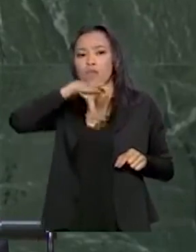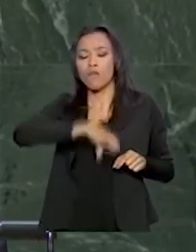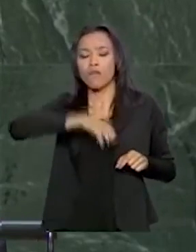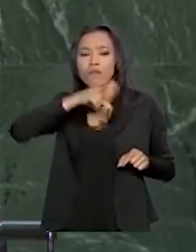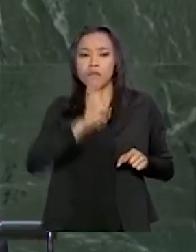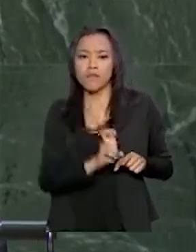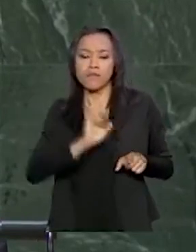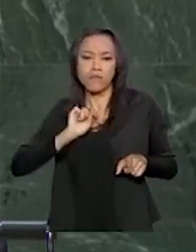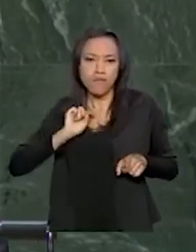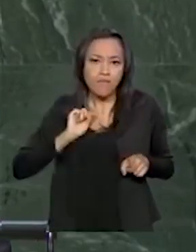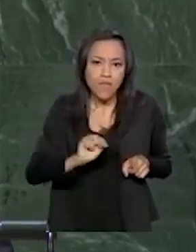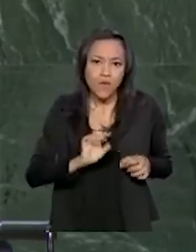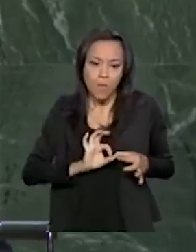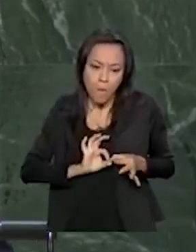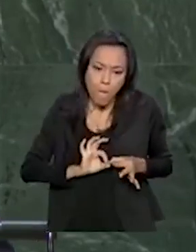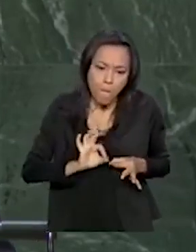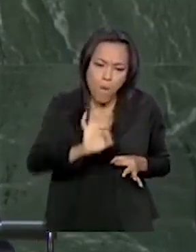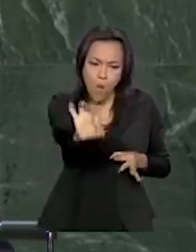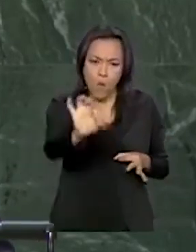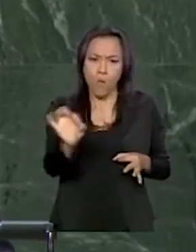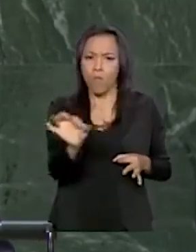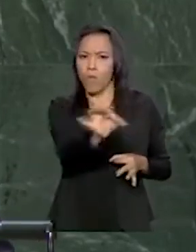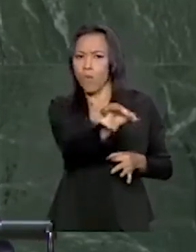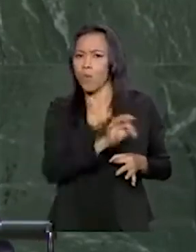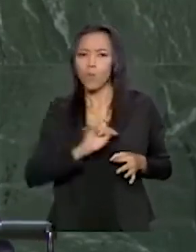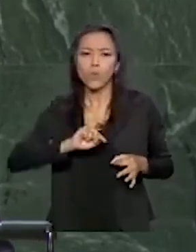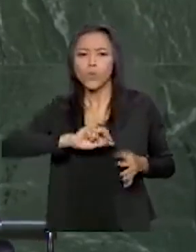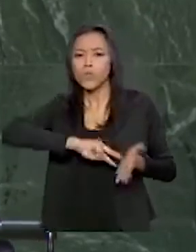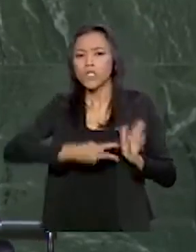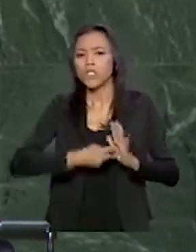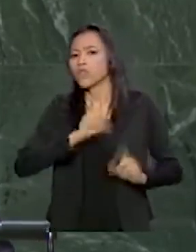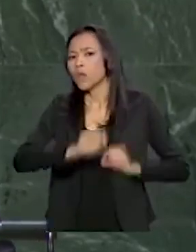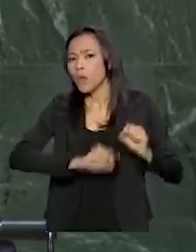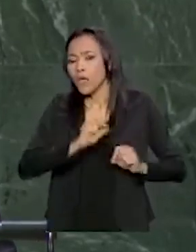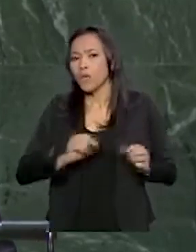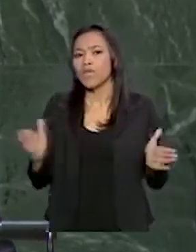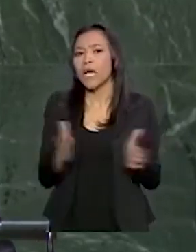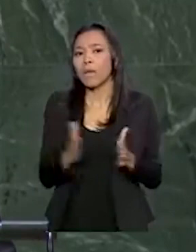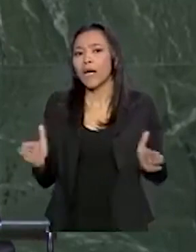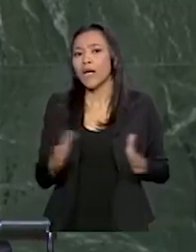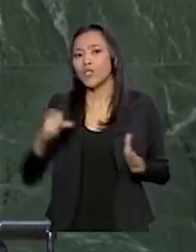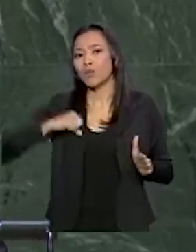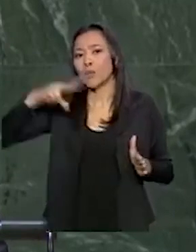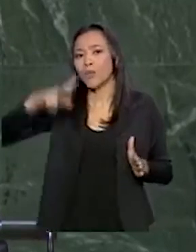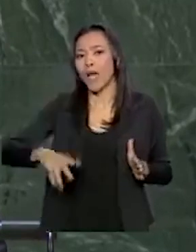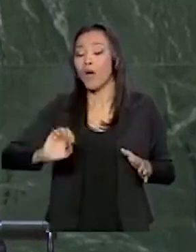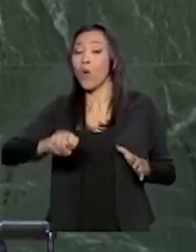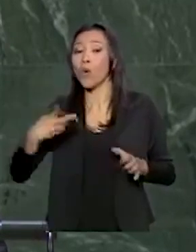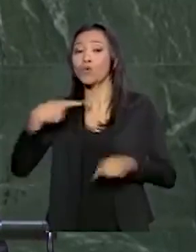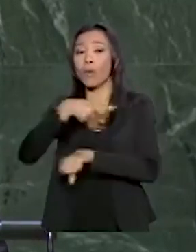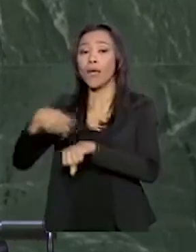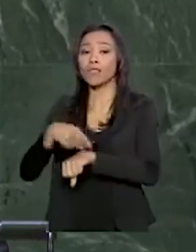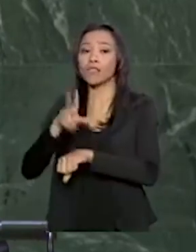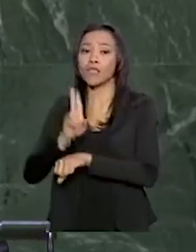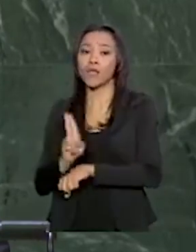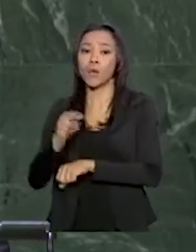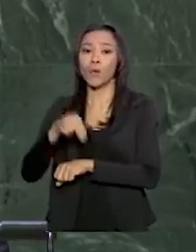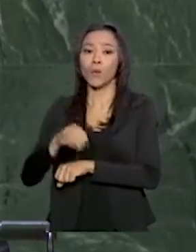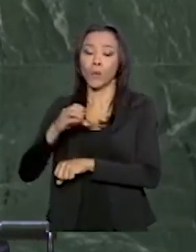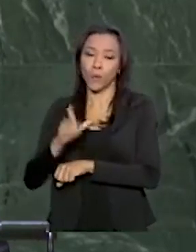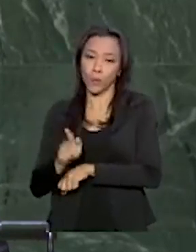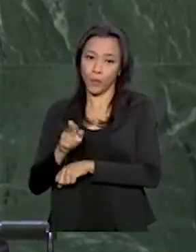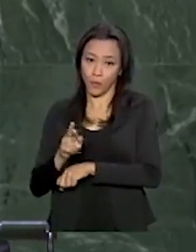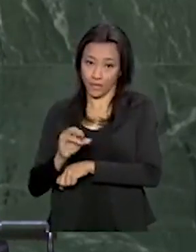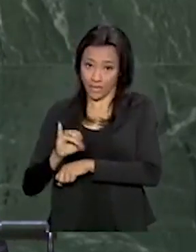mil quilômetros quadrados. O equivalente ao tamanho de Portugal ou da Hungria, embora apenas